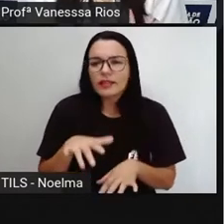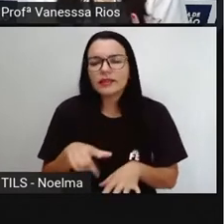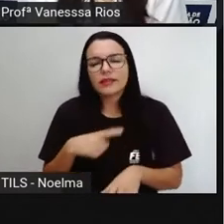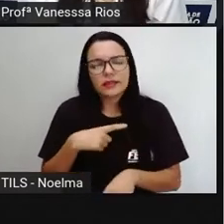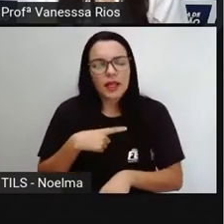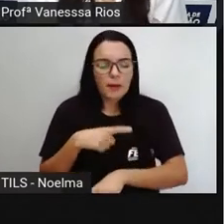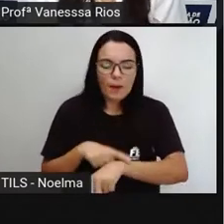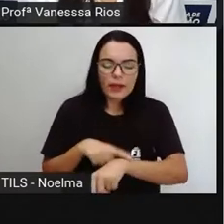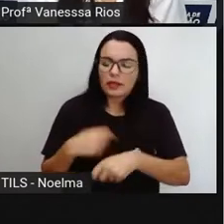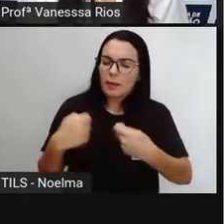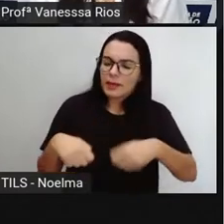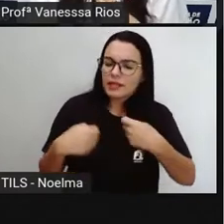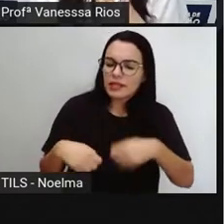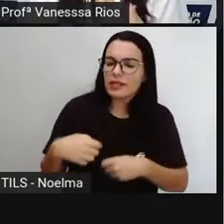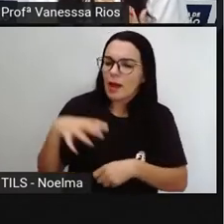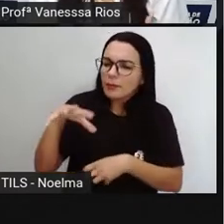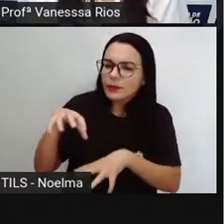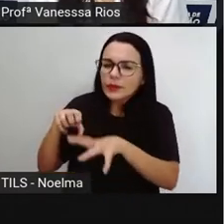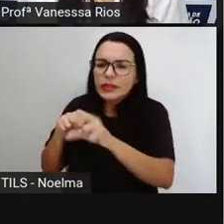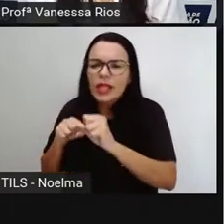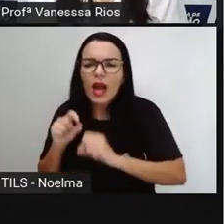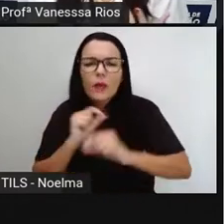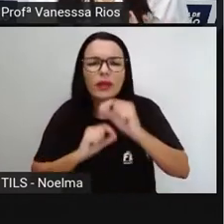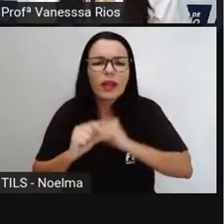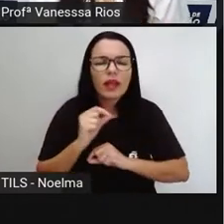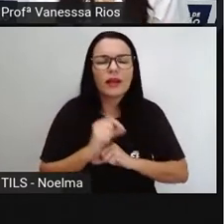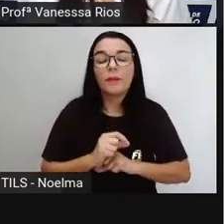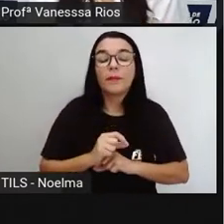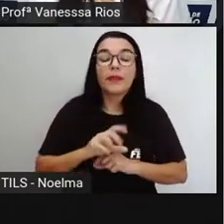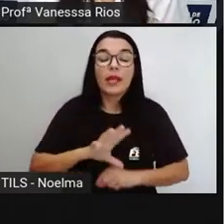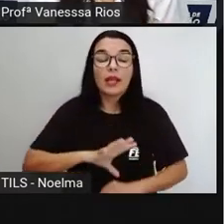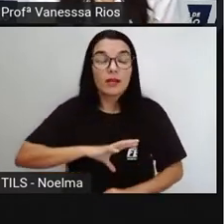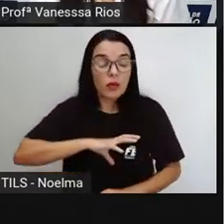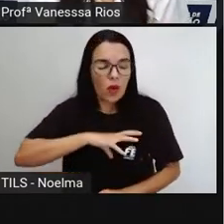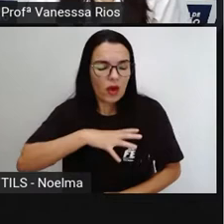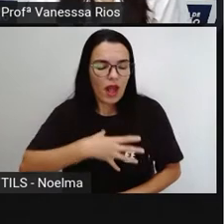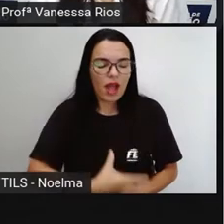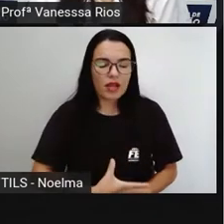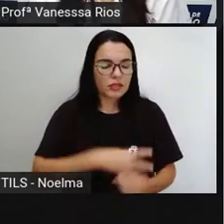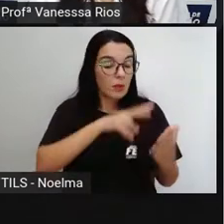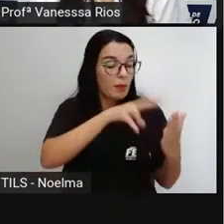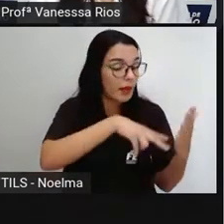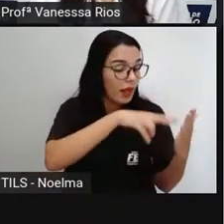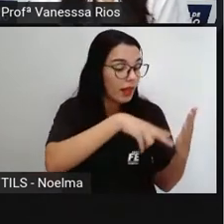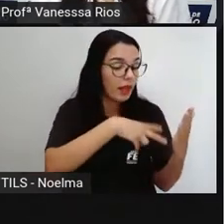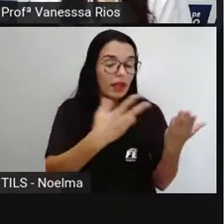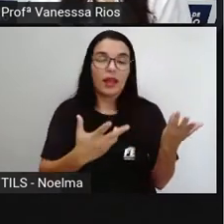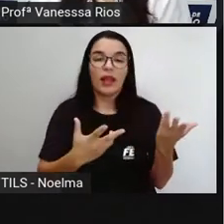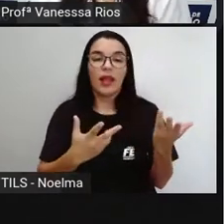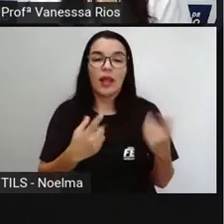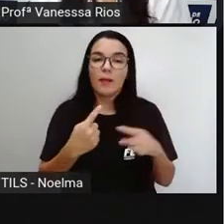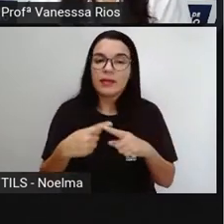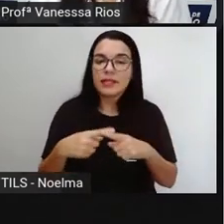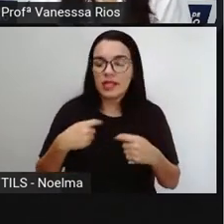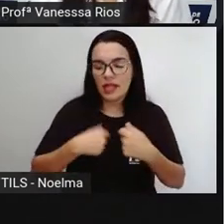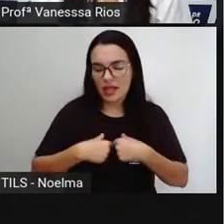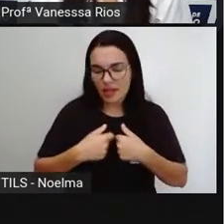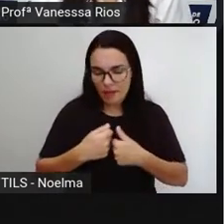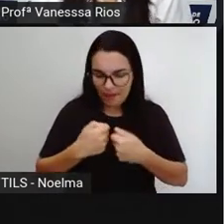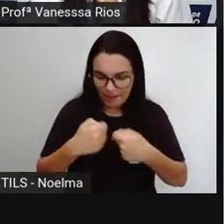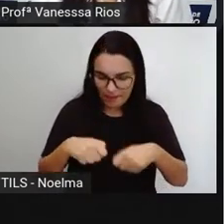concentração, né, se dedicar àquela ação que está sendo realizada ali com uma função tão